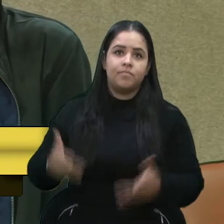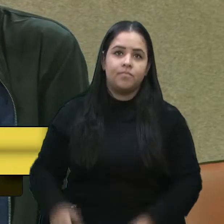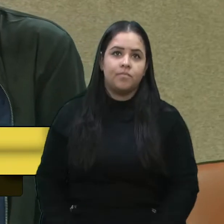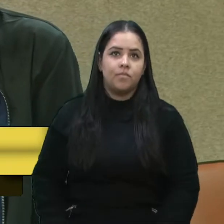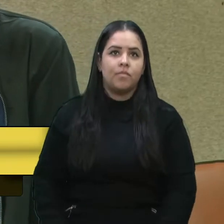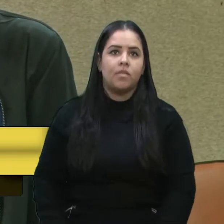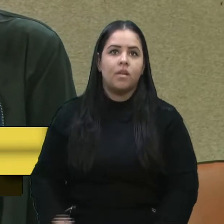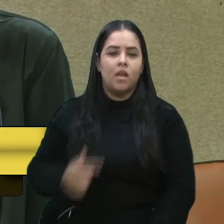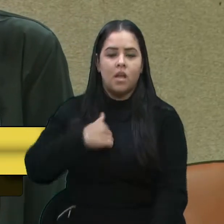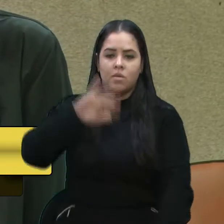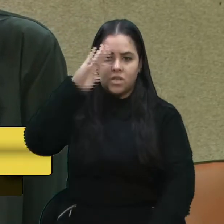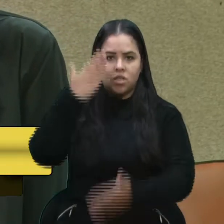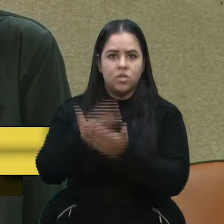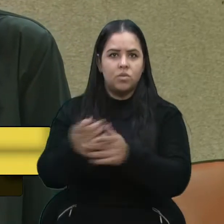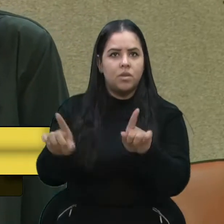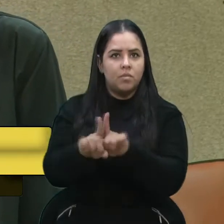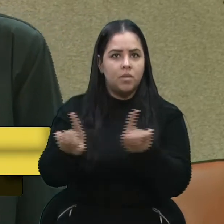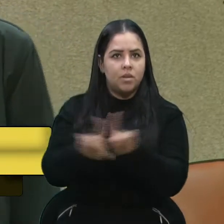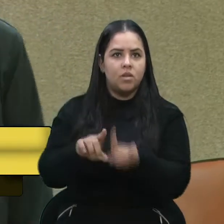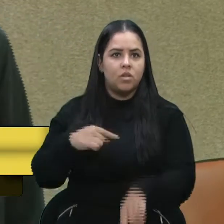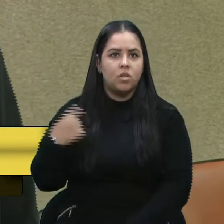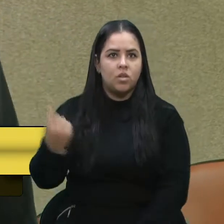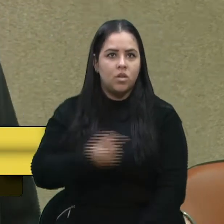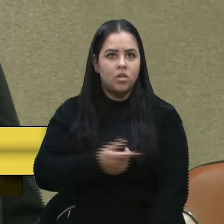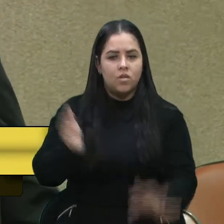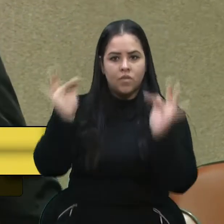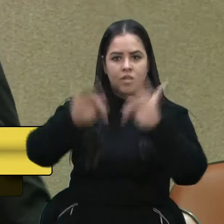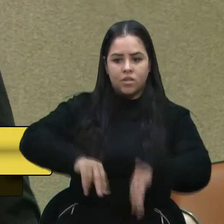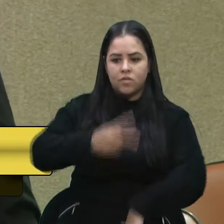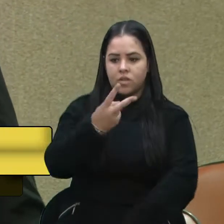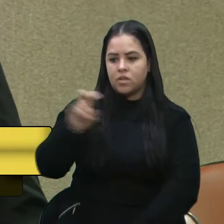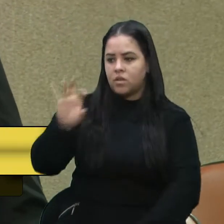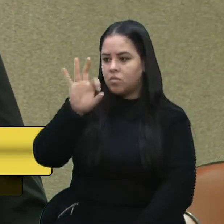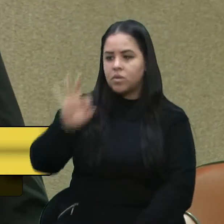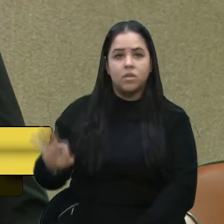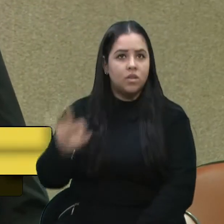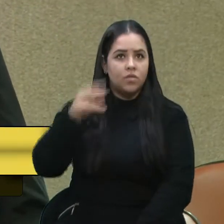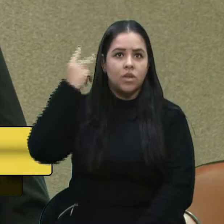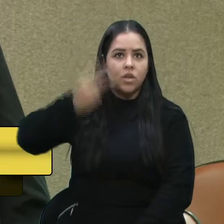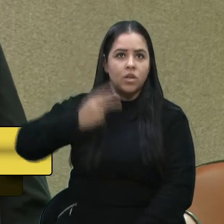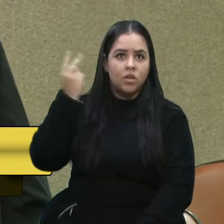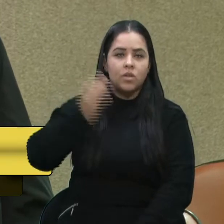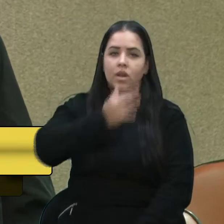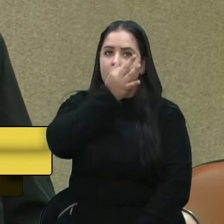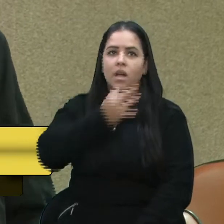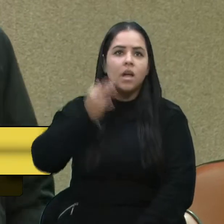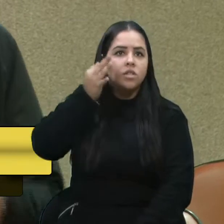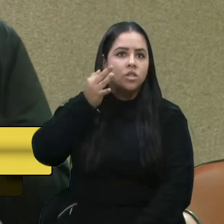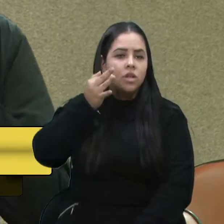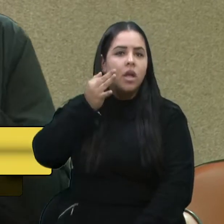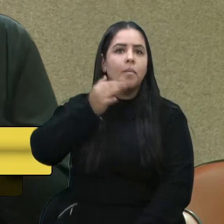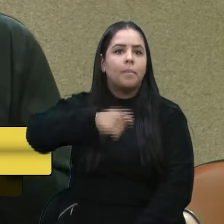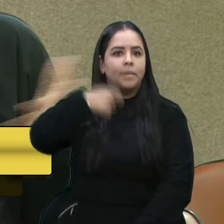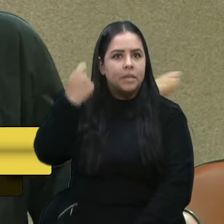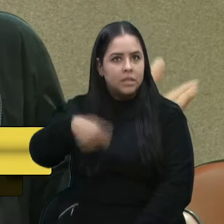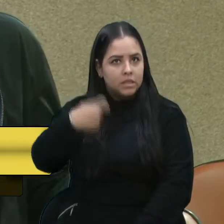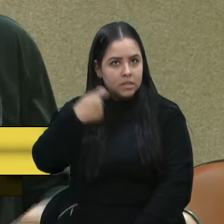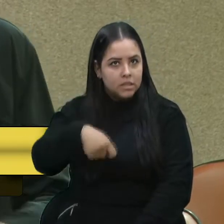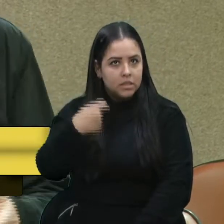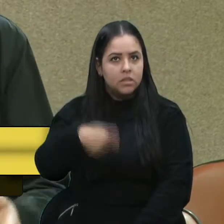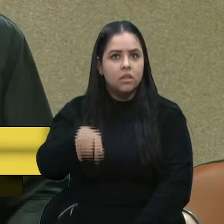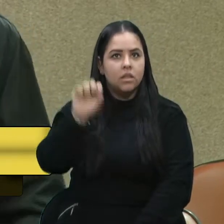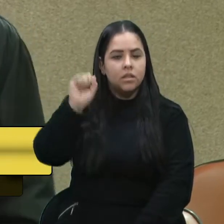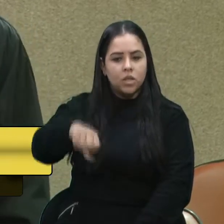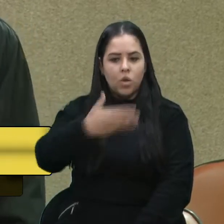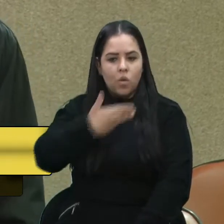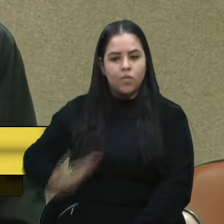também passou da hora de a gente terminar com esses 25%, vereadora Tati, eu acho que o governo do Estado tem que, nos seus novos